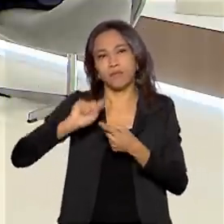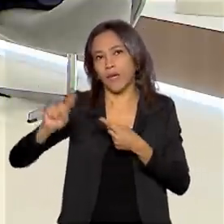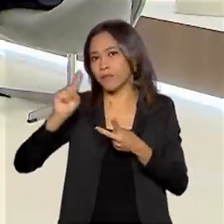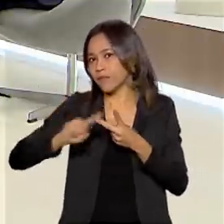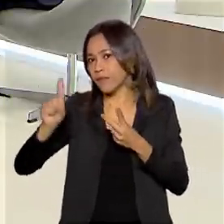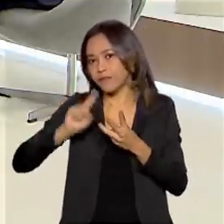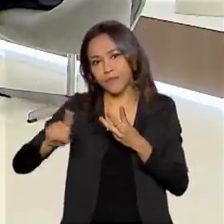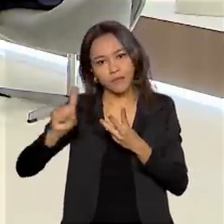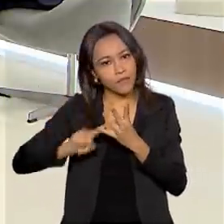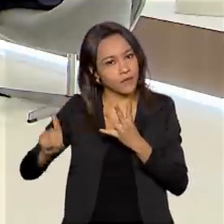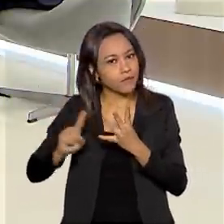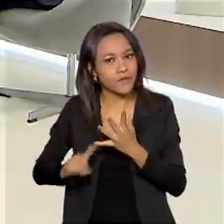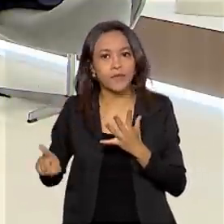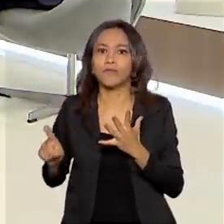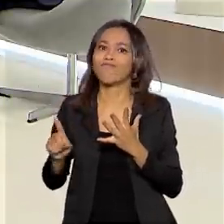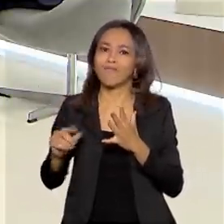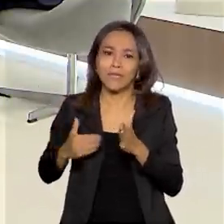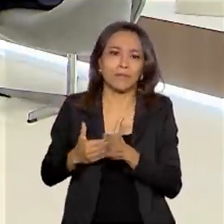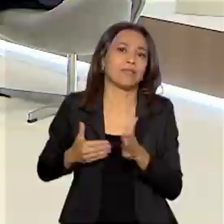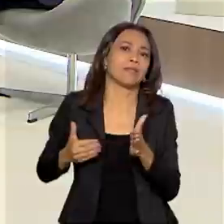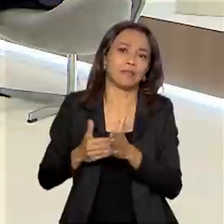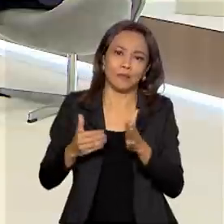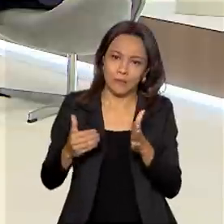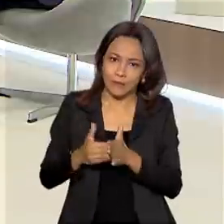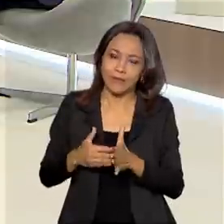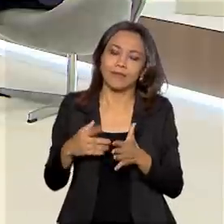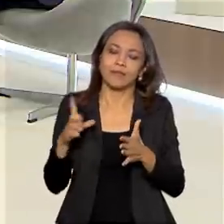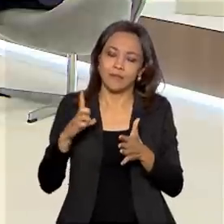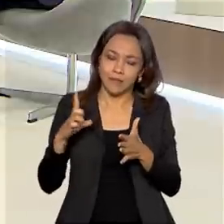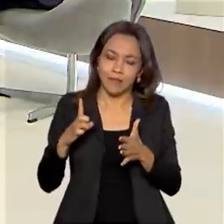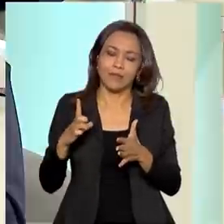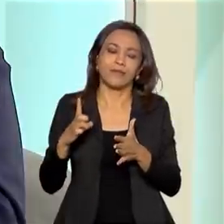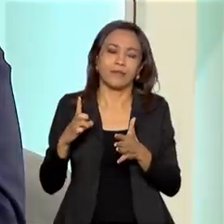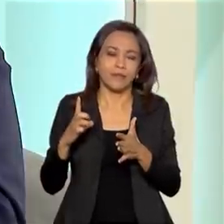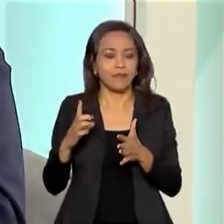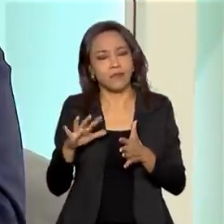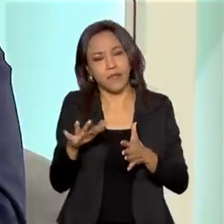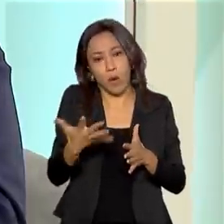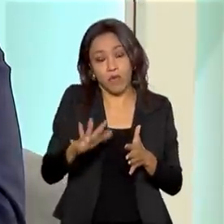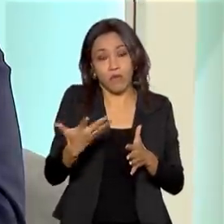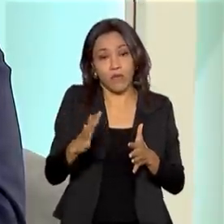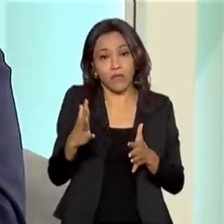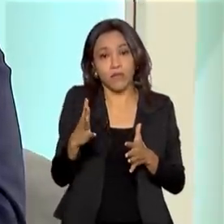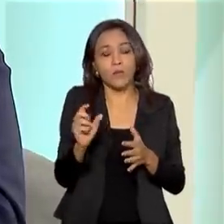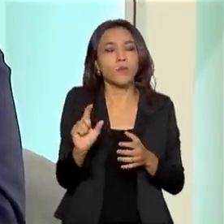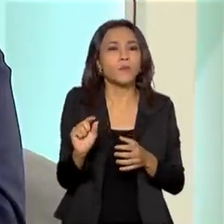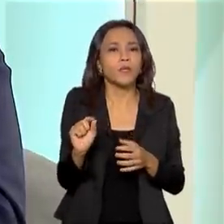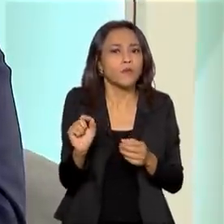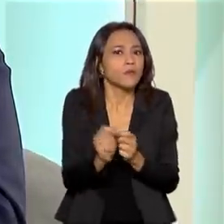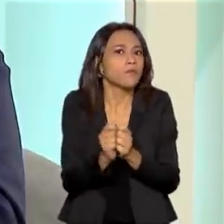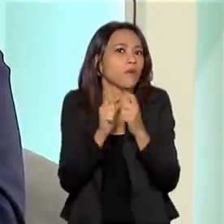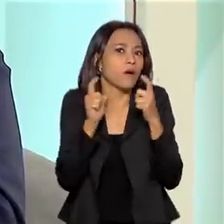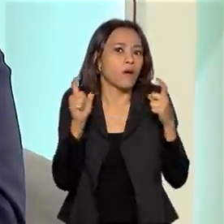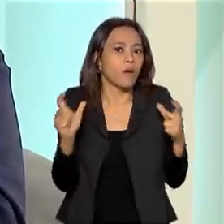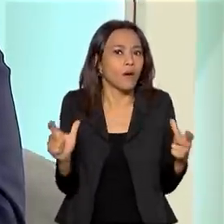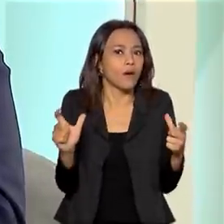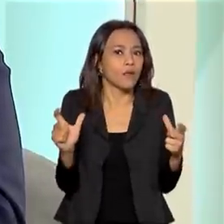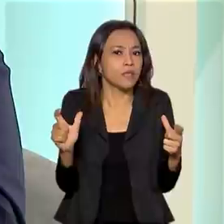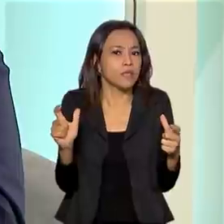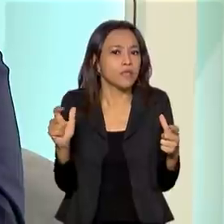limitações, de obstáculos. Talvez um dos maiores seja a